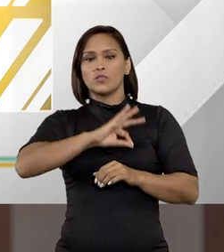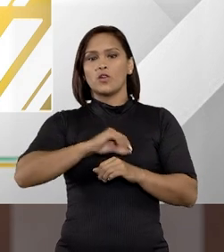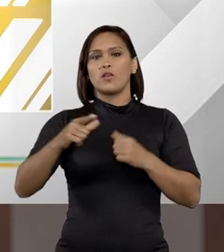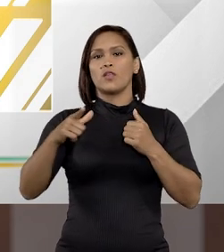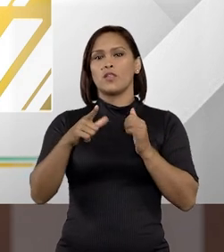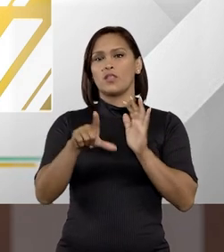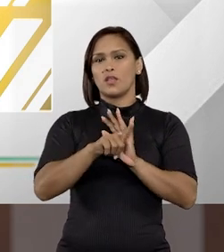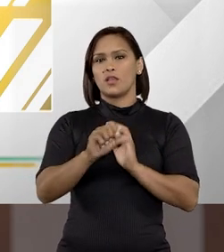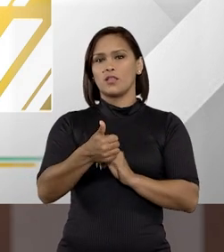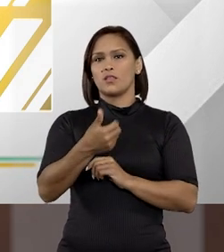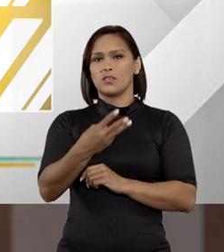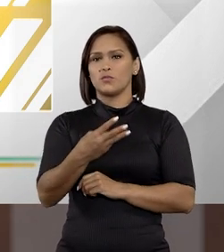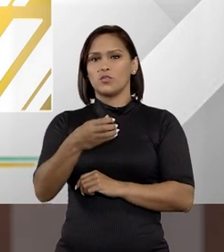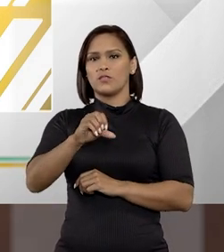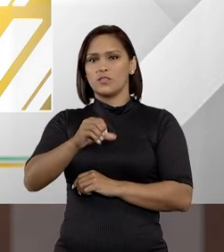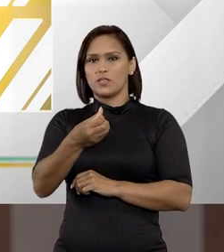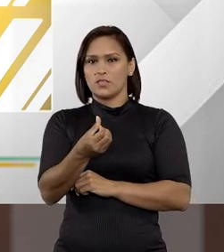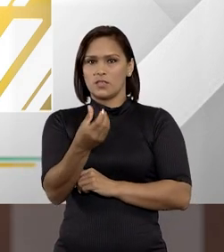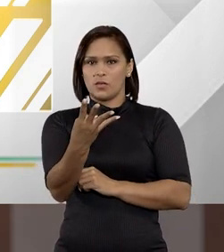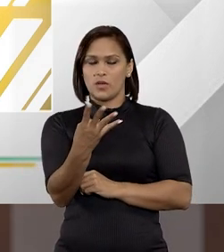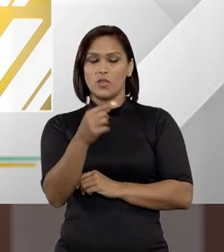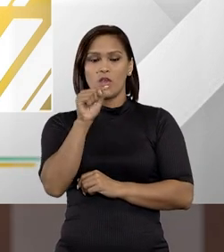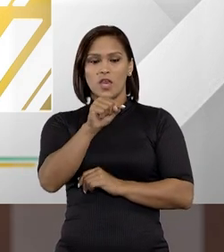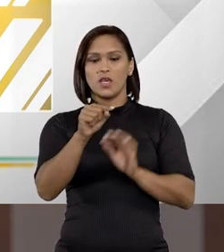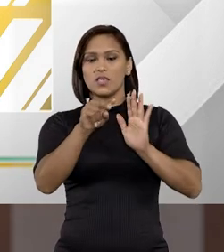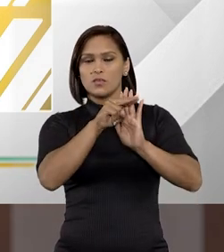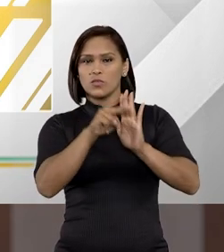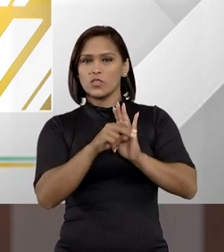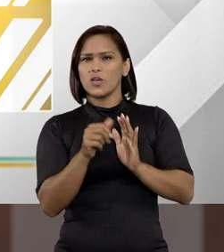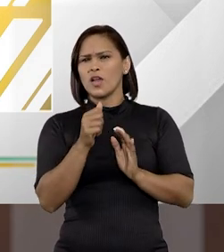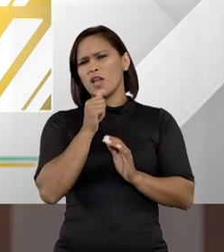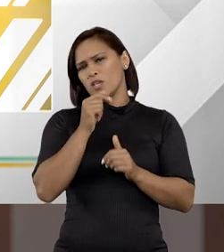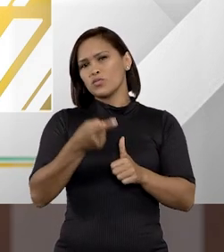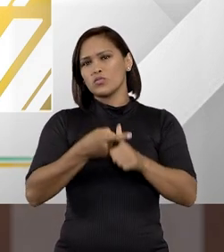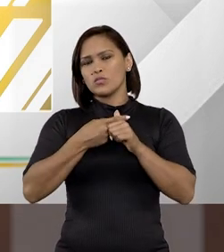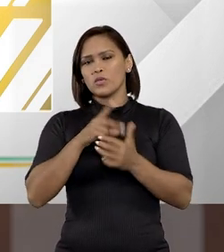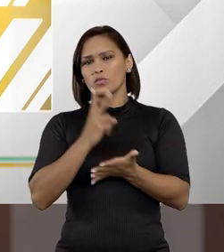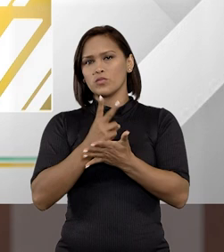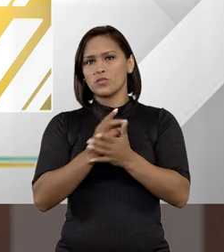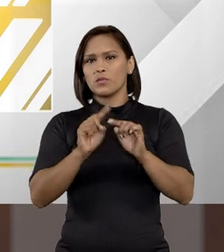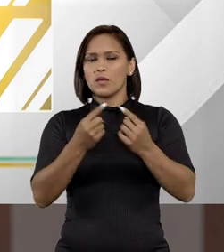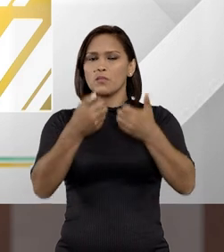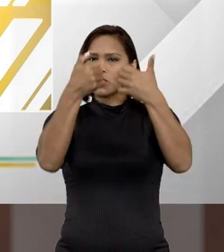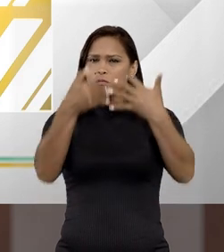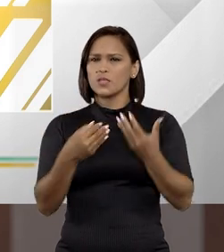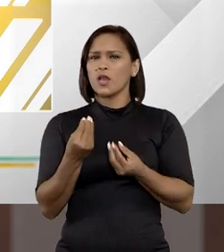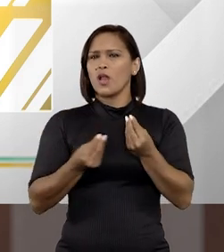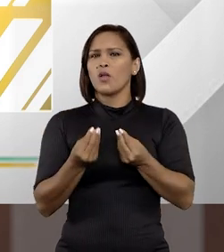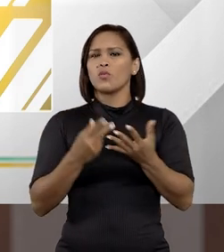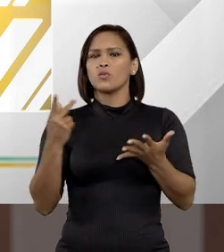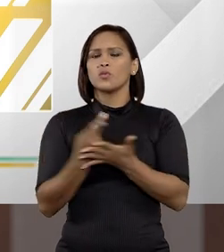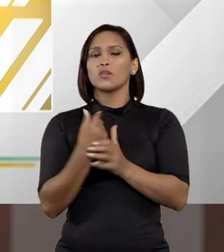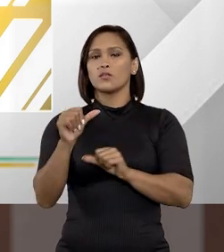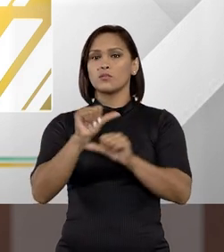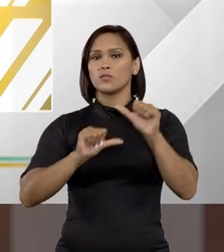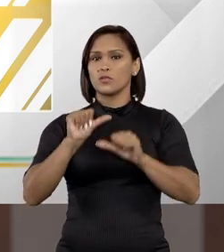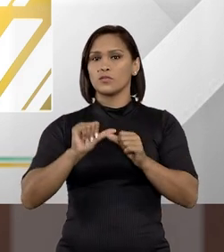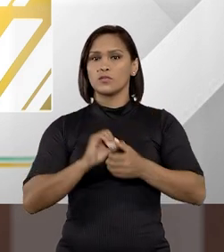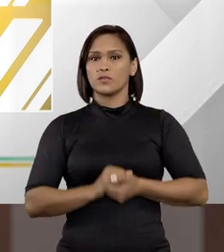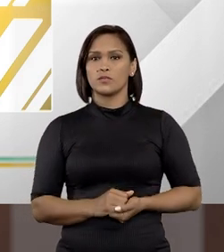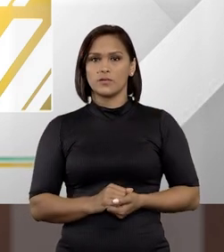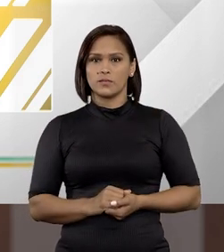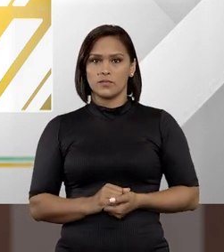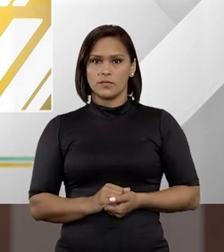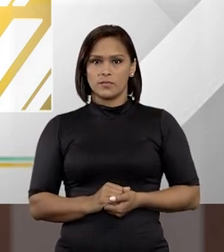policial na Lei 13.964? Esse dispositivo ainda está suspenso também, né, mas pode explicar então pra gente o que que mudou?